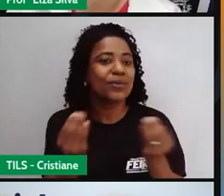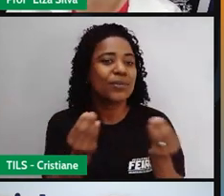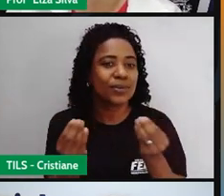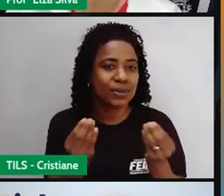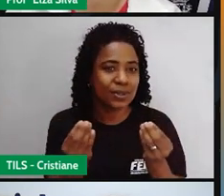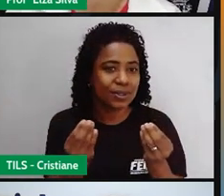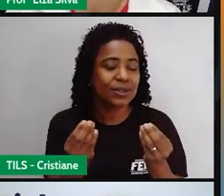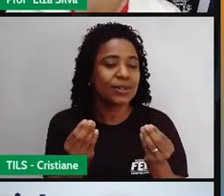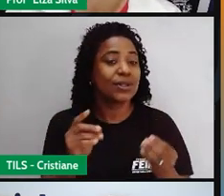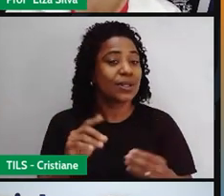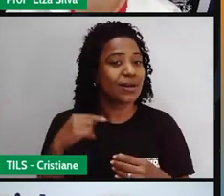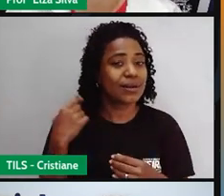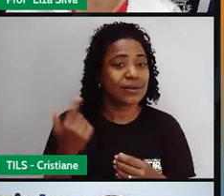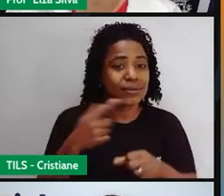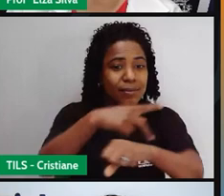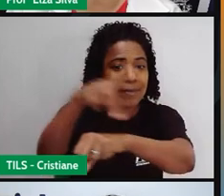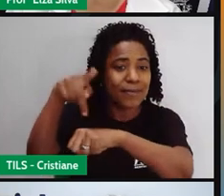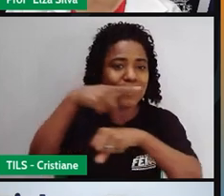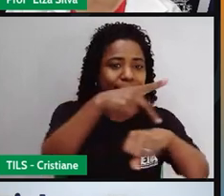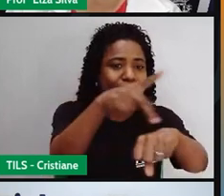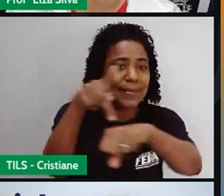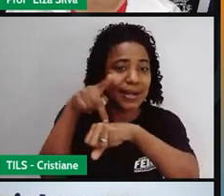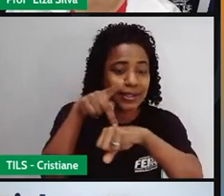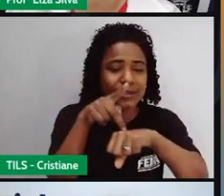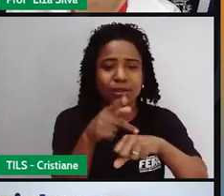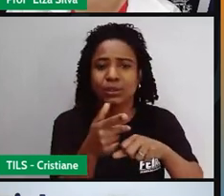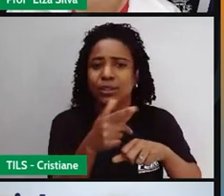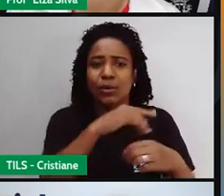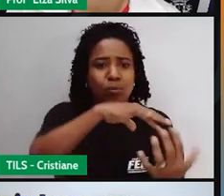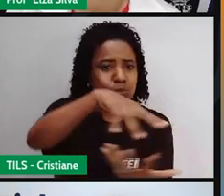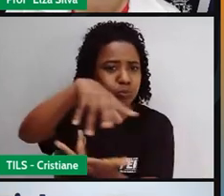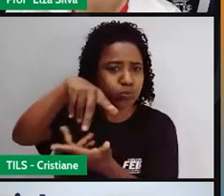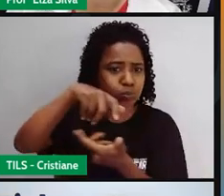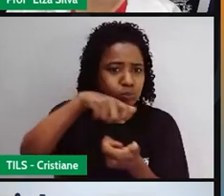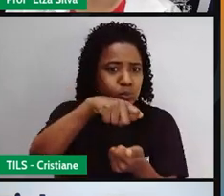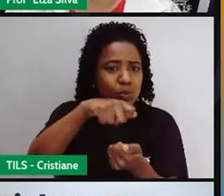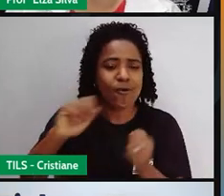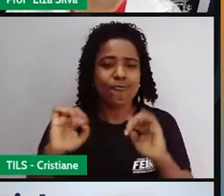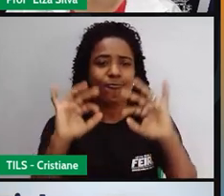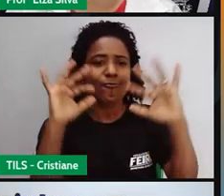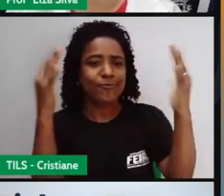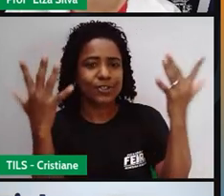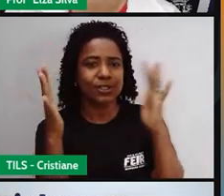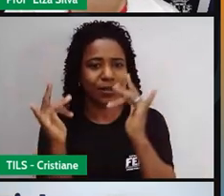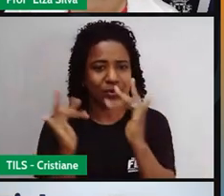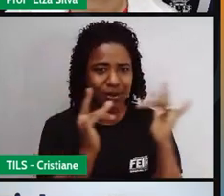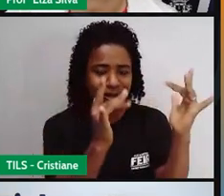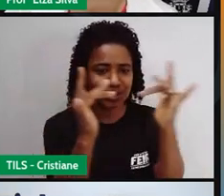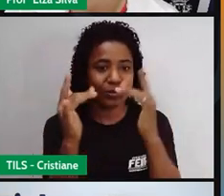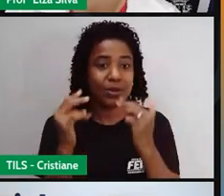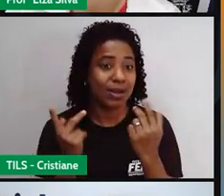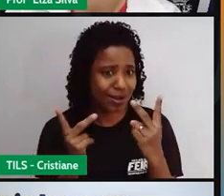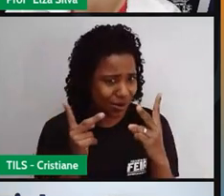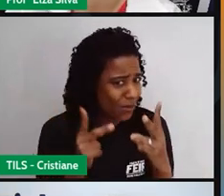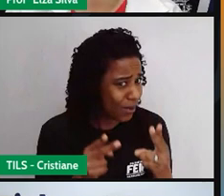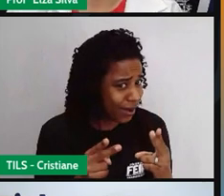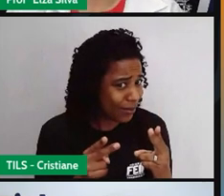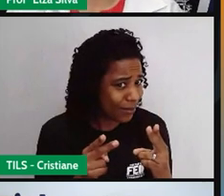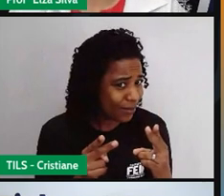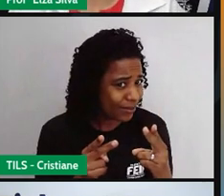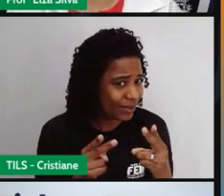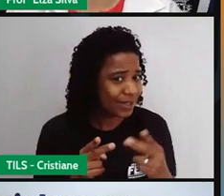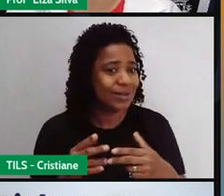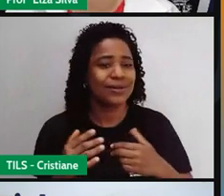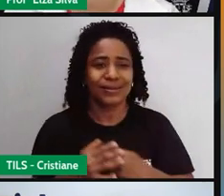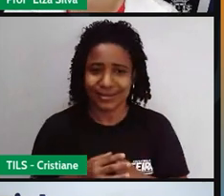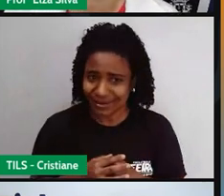Então, como será que o dia dos namorados é comemorado ao redor do mundo? Será que comemoramos da mesma maneira? Será